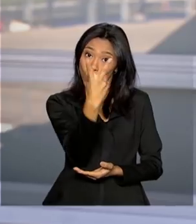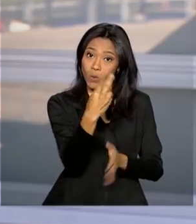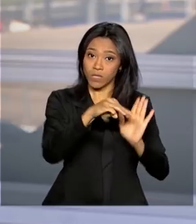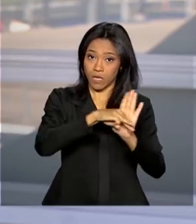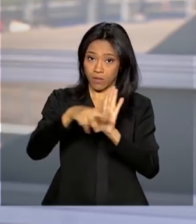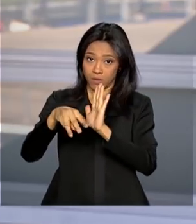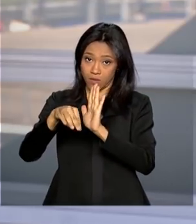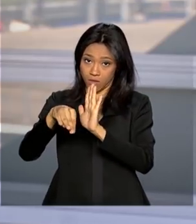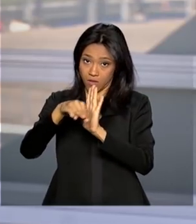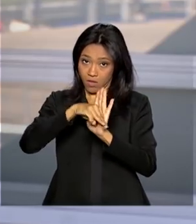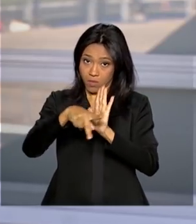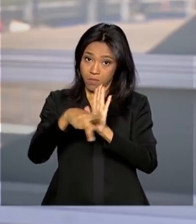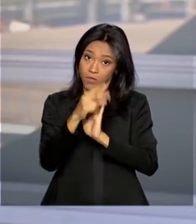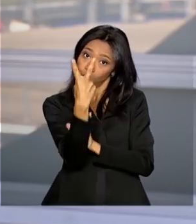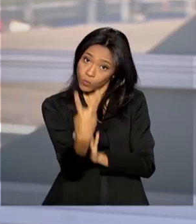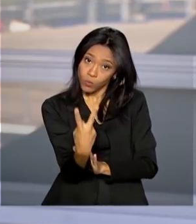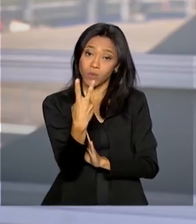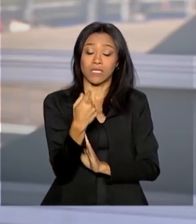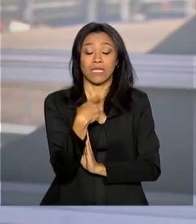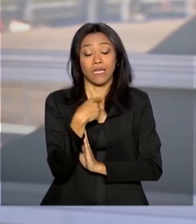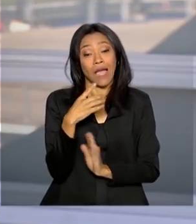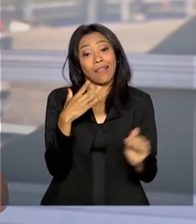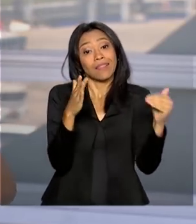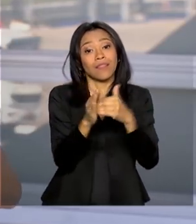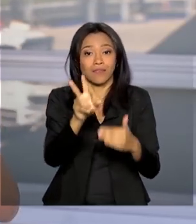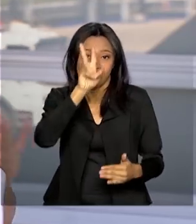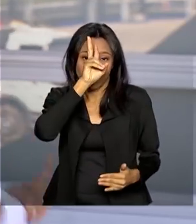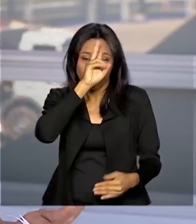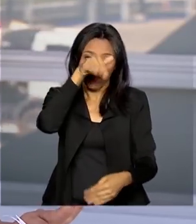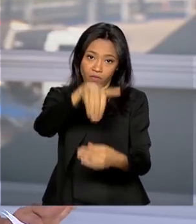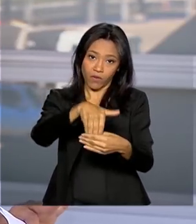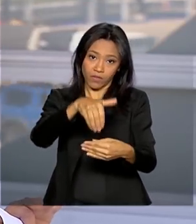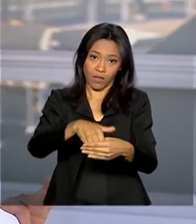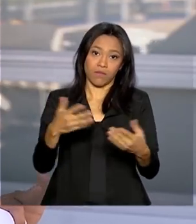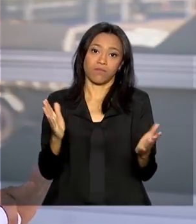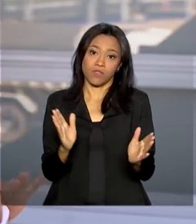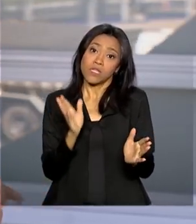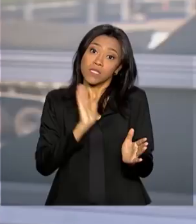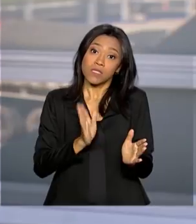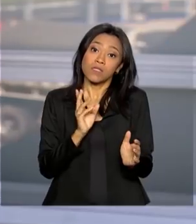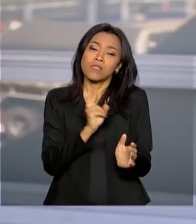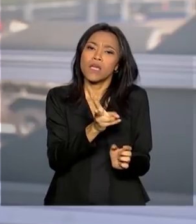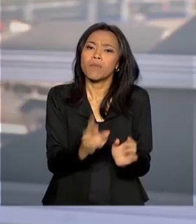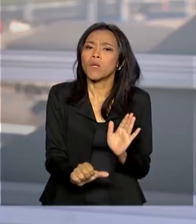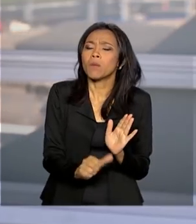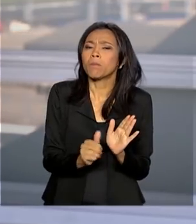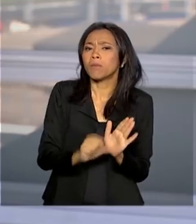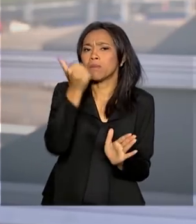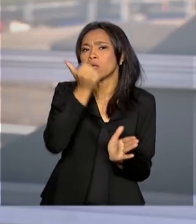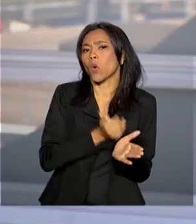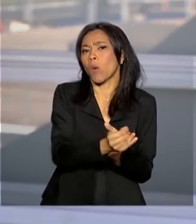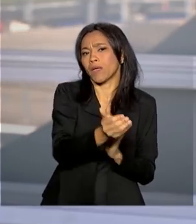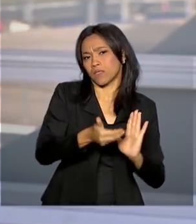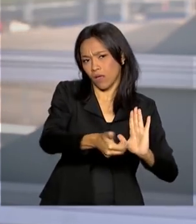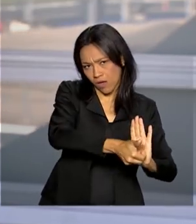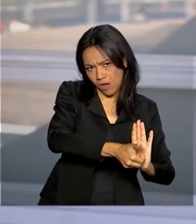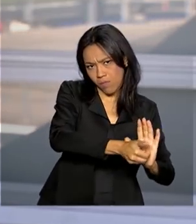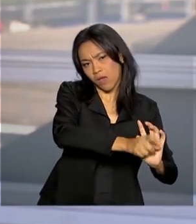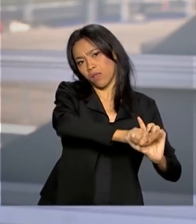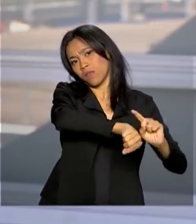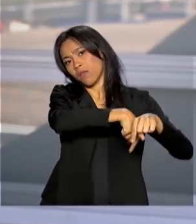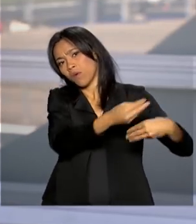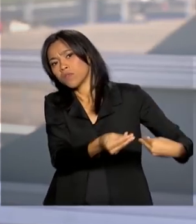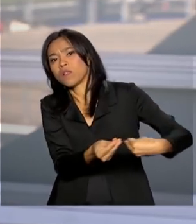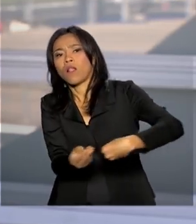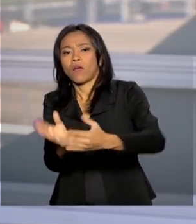tem até 120 dias para votar essas medidas provisórias. Essa tramitação começa sempre na Câmara, que é a casa iniciadora, e depois o Senado